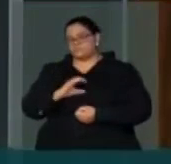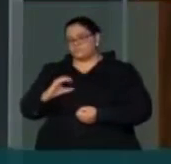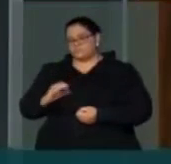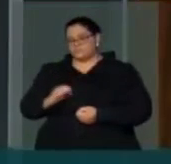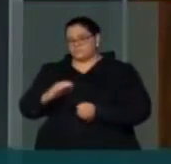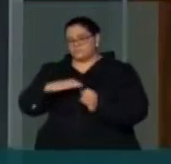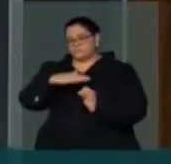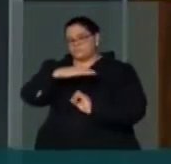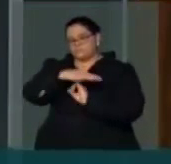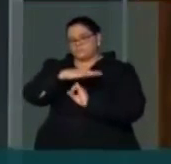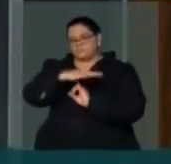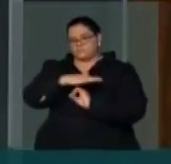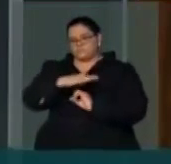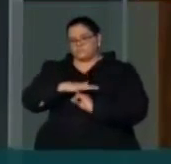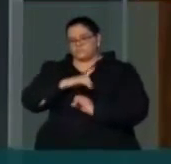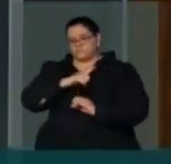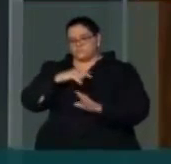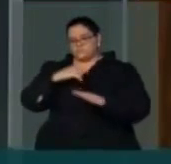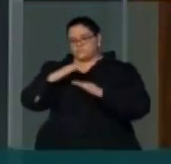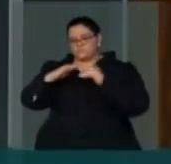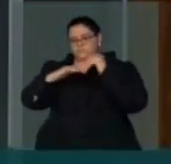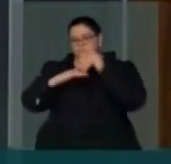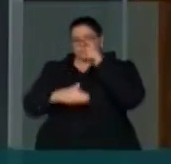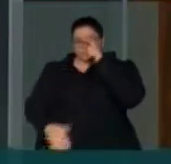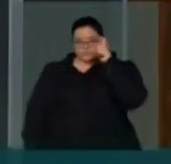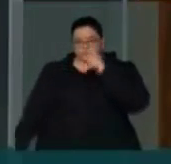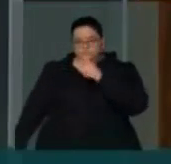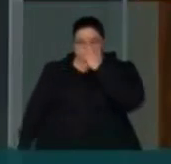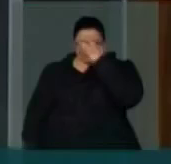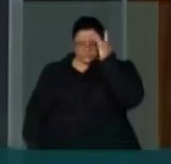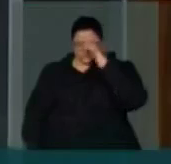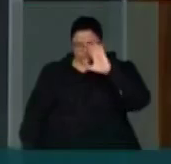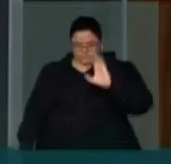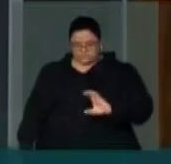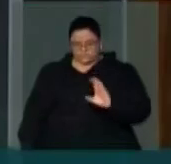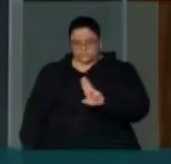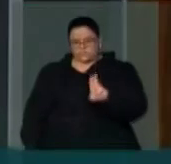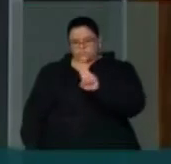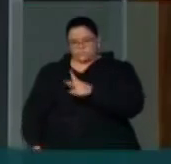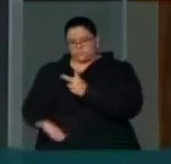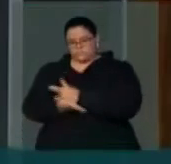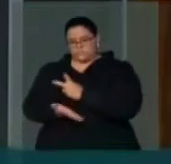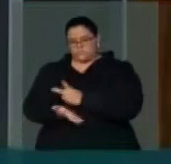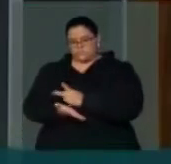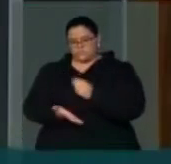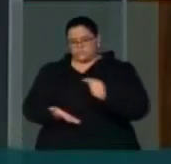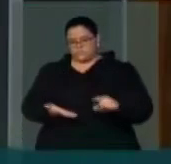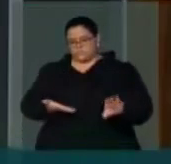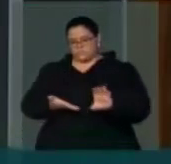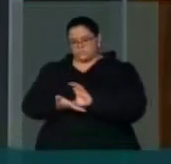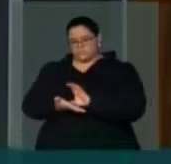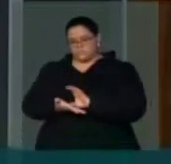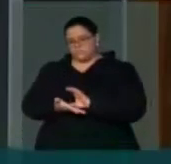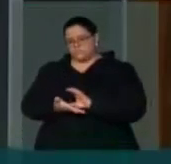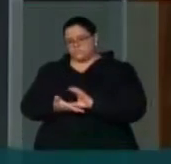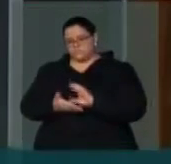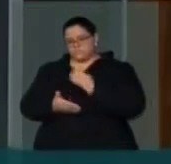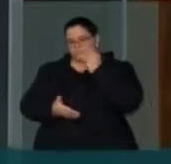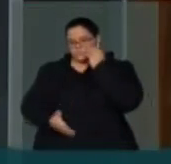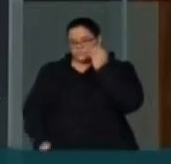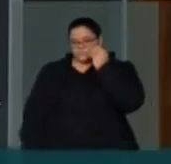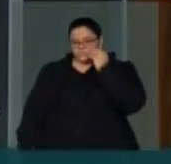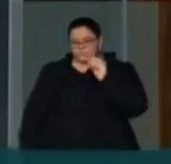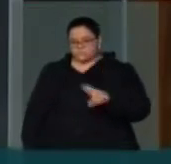para desenvolver o interesse do cidadão, utilizem dos mesmos recursos na tentativa de omitir suas falhas e